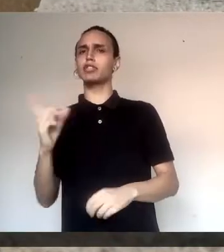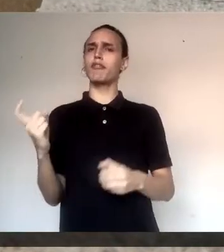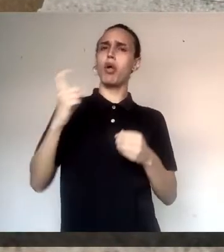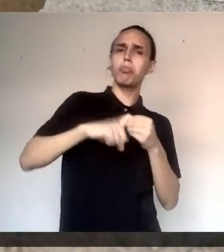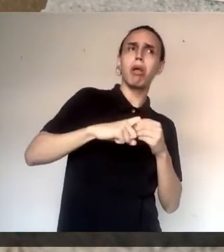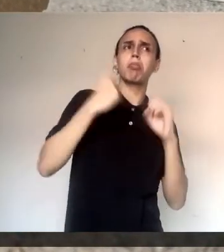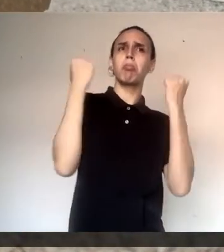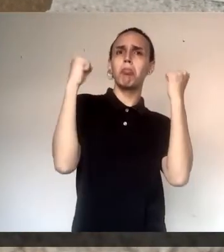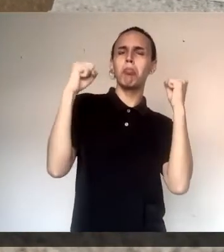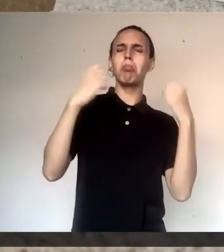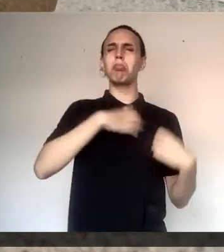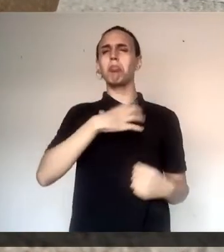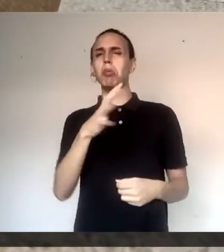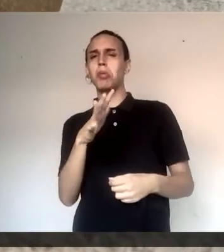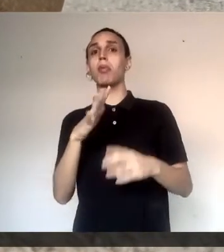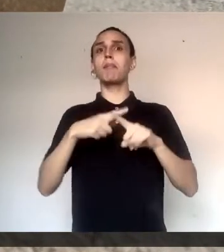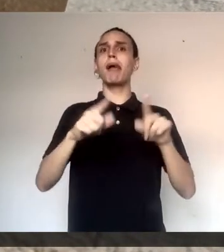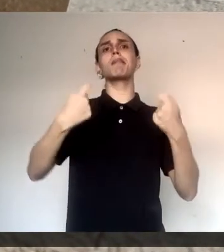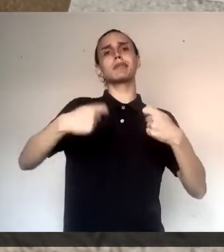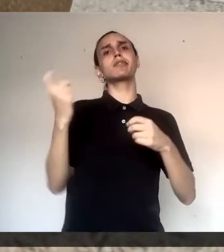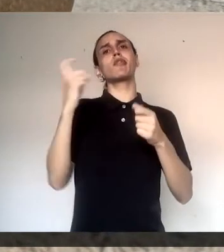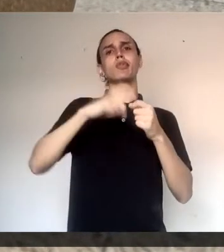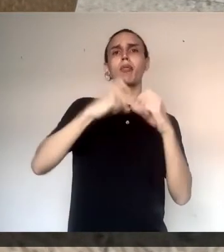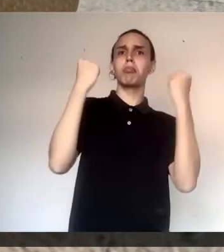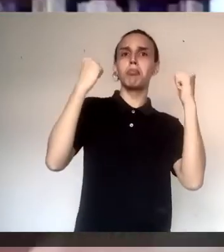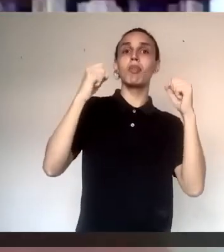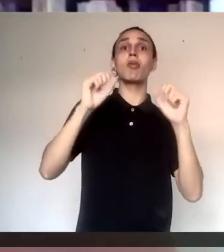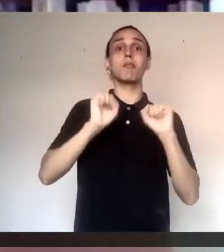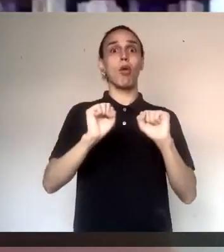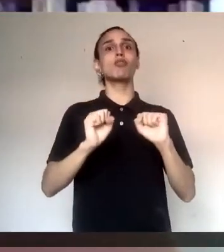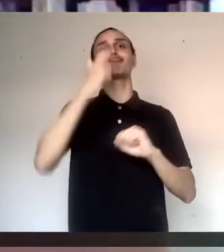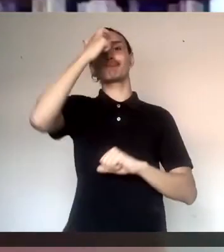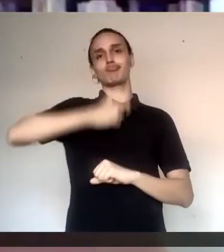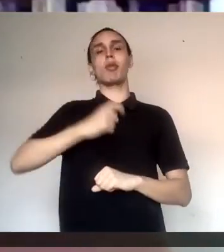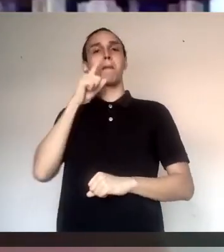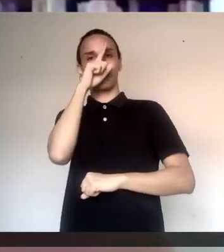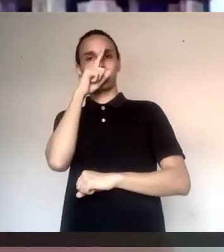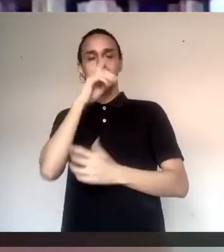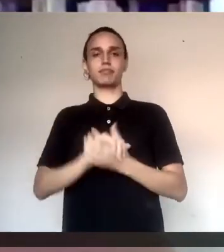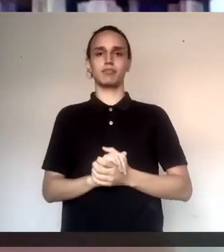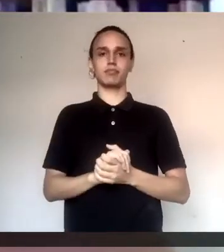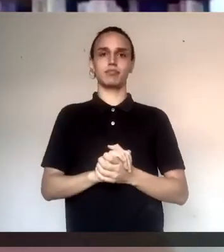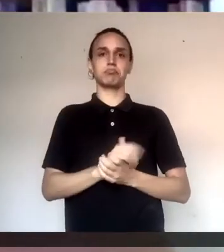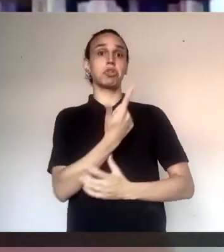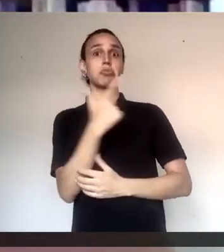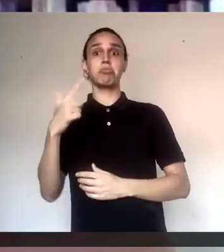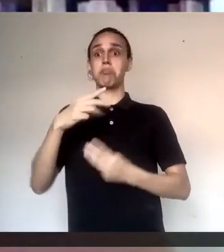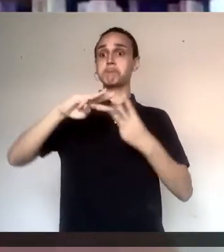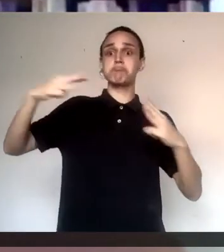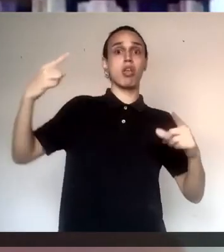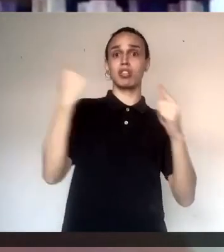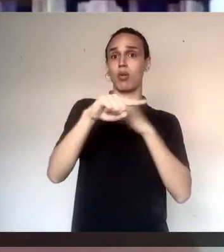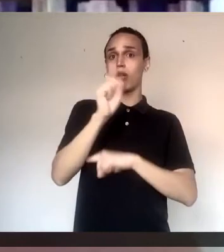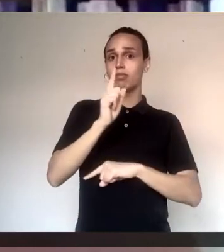moderada, foi voltando, não está muito bem, mas ele quer voltar a treinar, porque precisa treinar e esse indivíduo pode estar em risco.